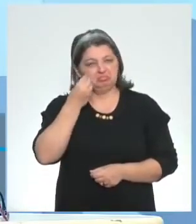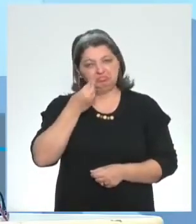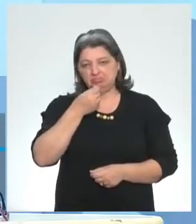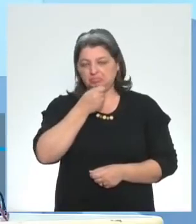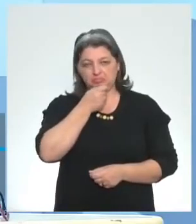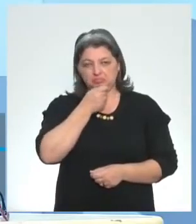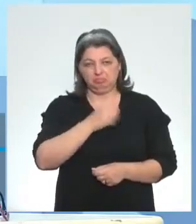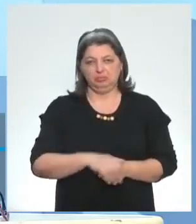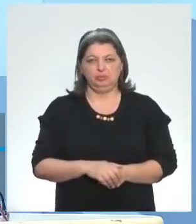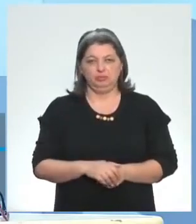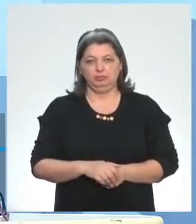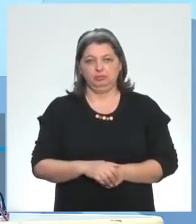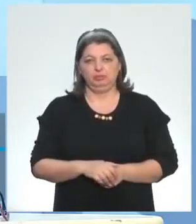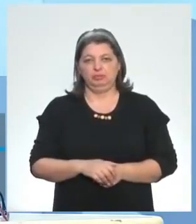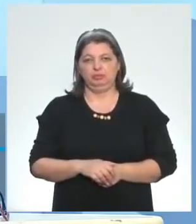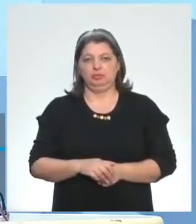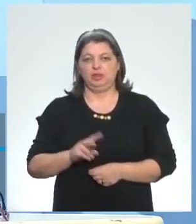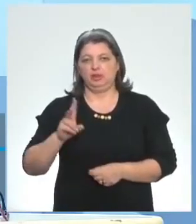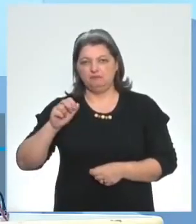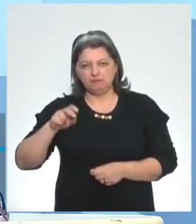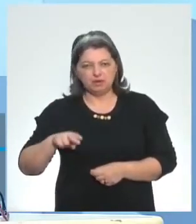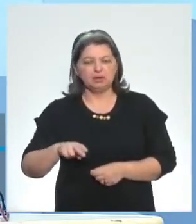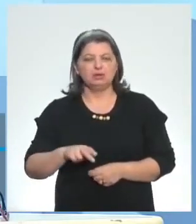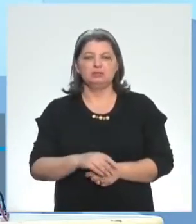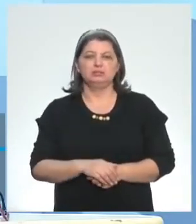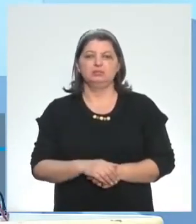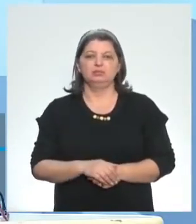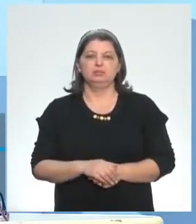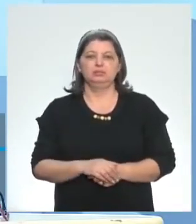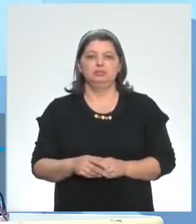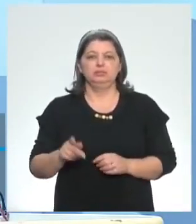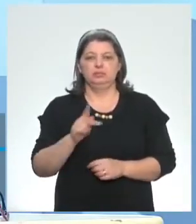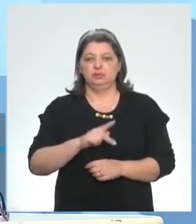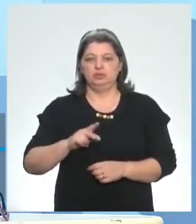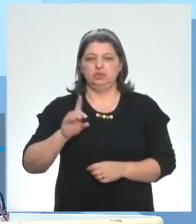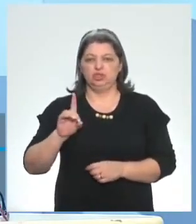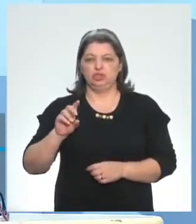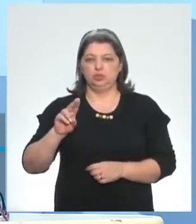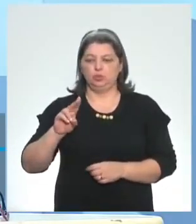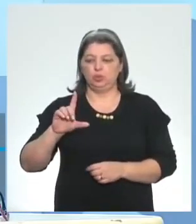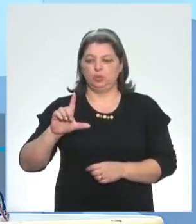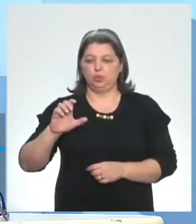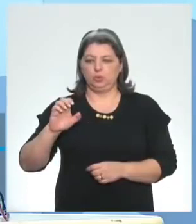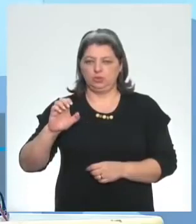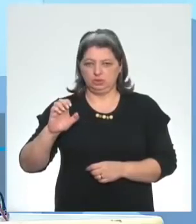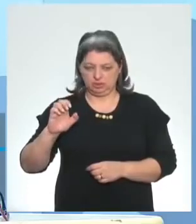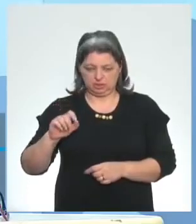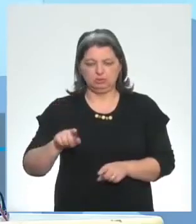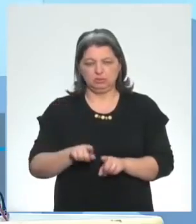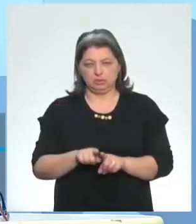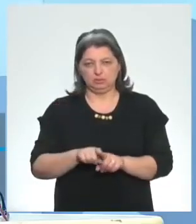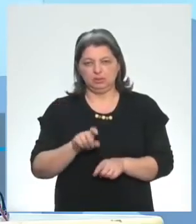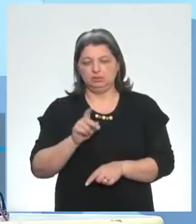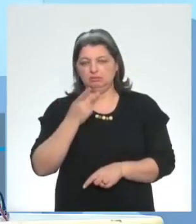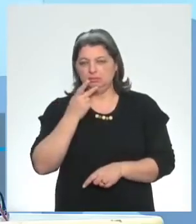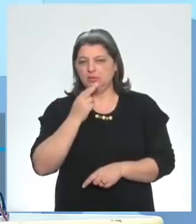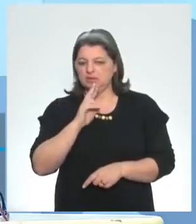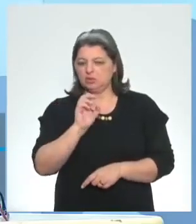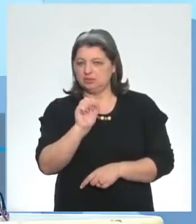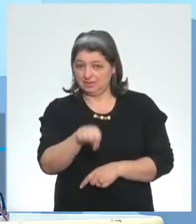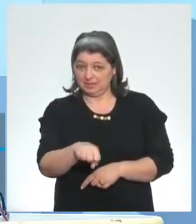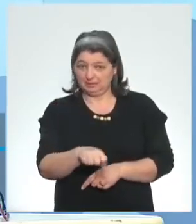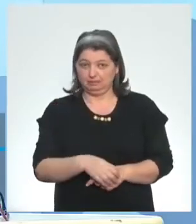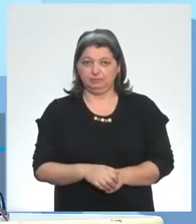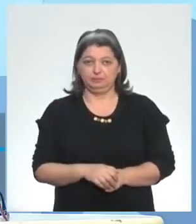Araújo, No, I haven't. A Produce, Yes, I have. Sim, colocaram aqui que